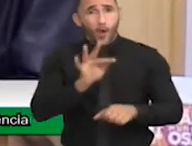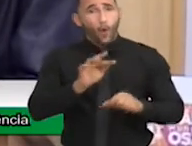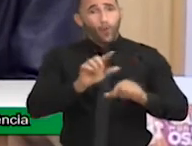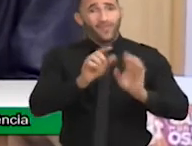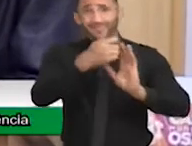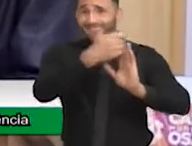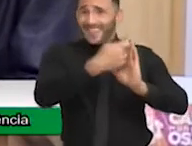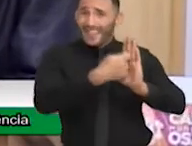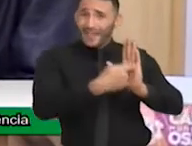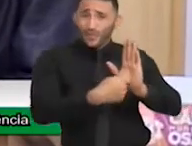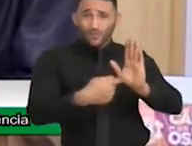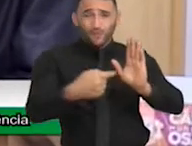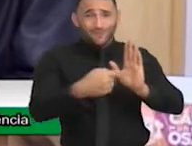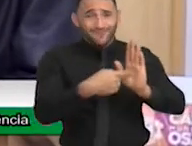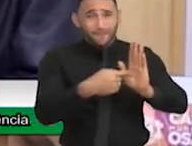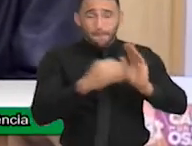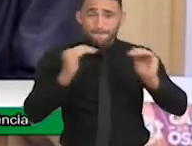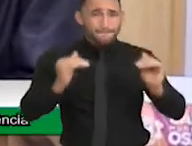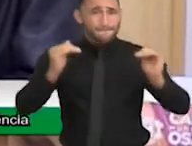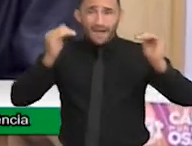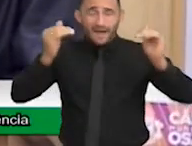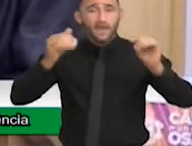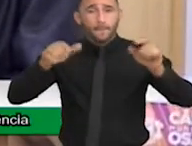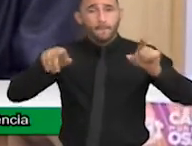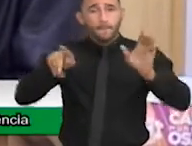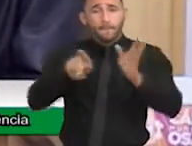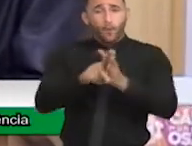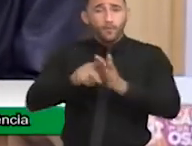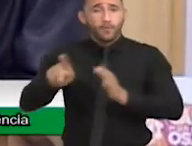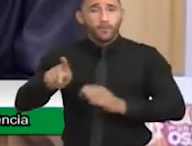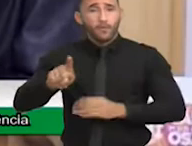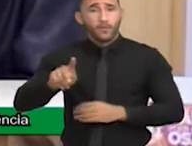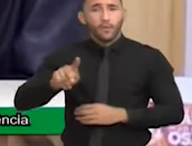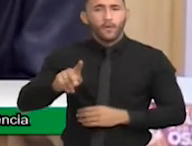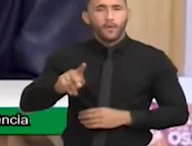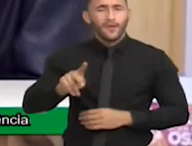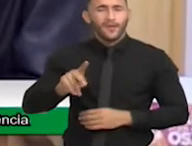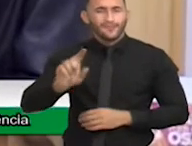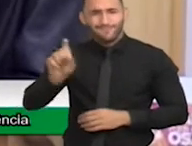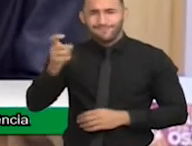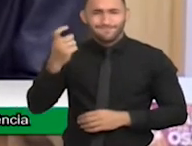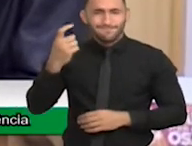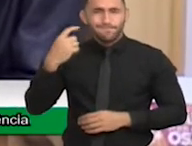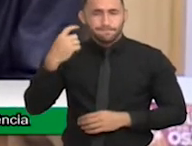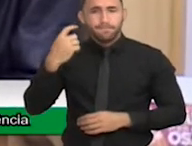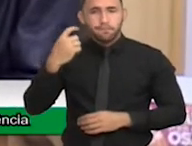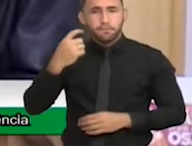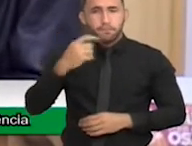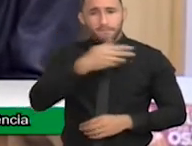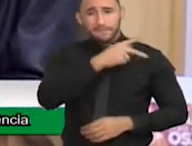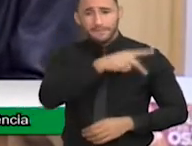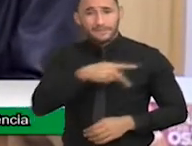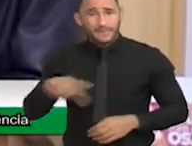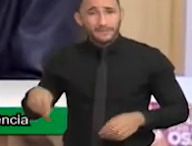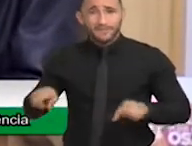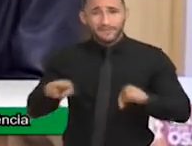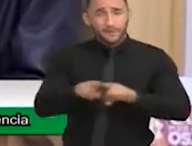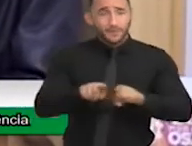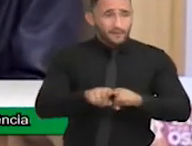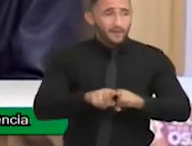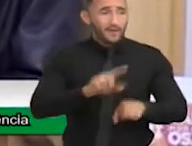magnum, como foi apresentada por Ulisses Guimarães à Constituição Cidadã e o artigo 24 da Lei Brasileira de Inclusão.